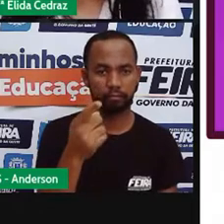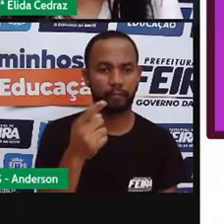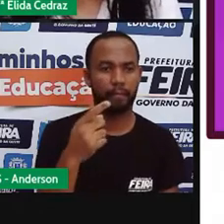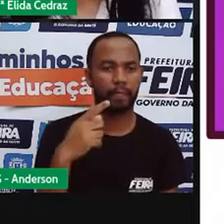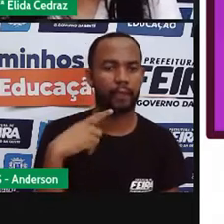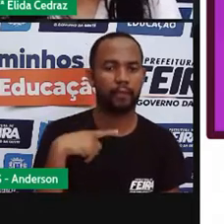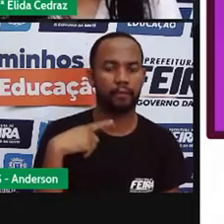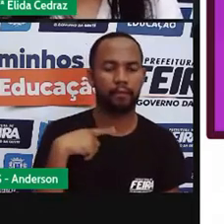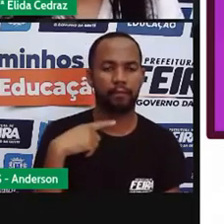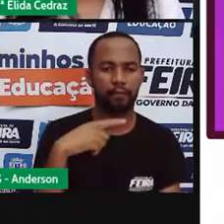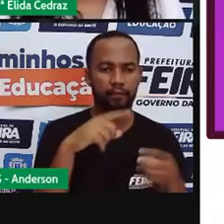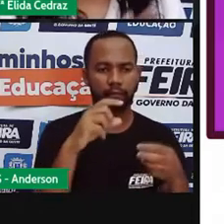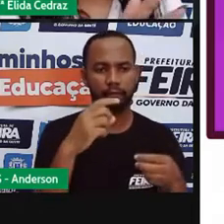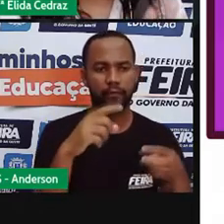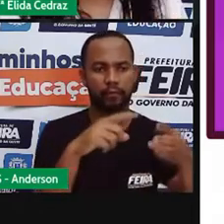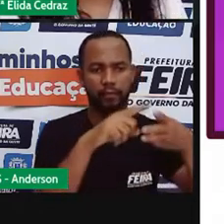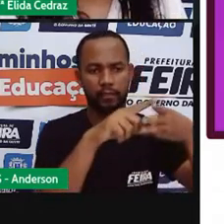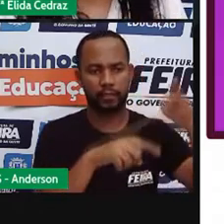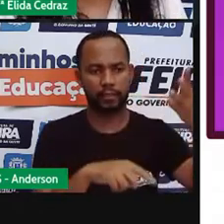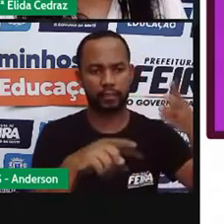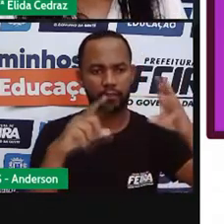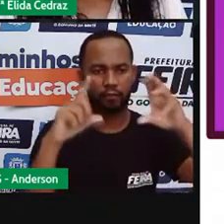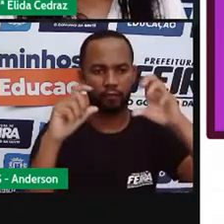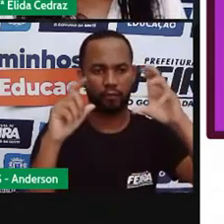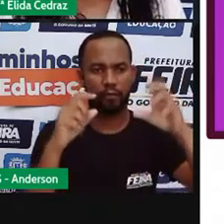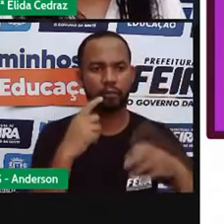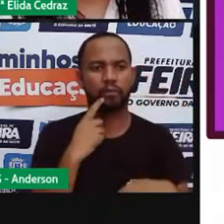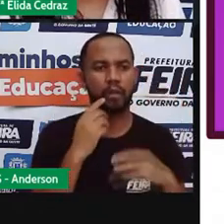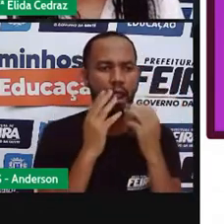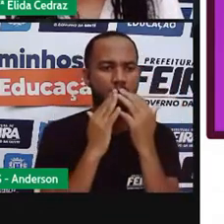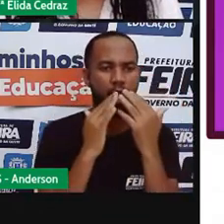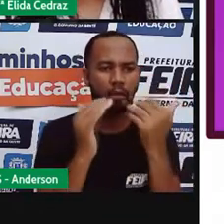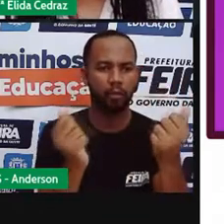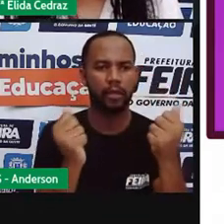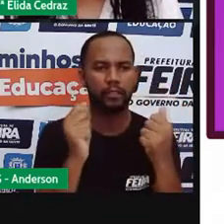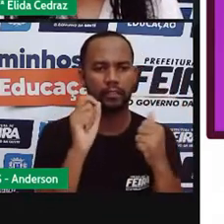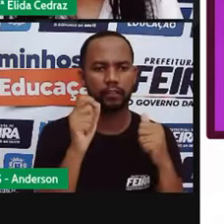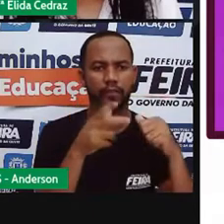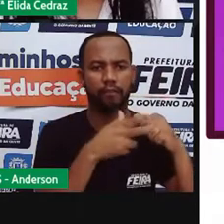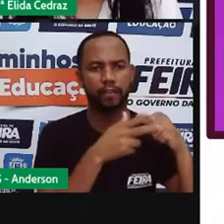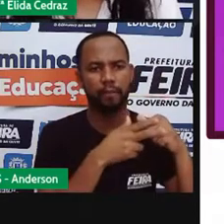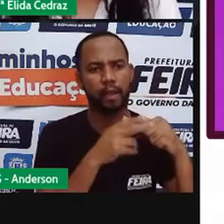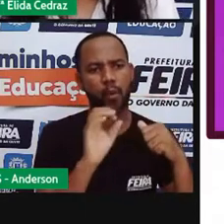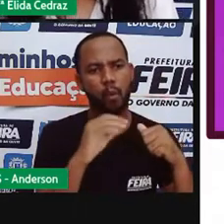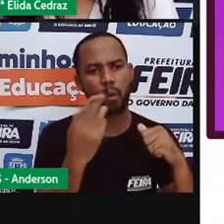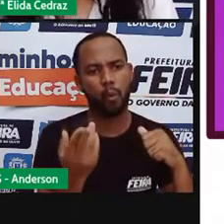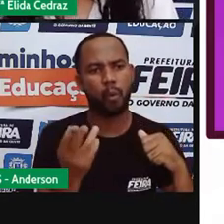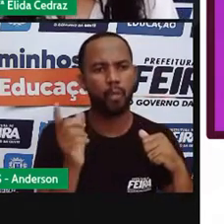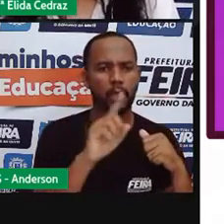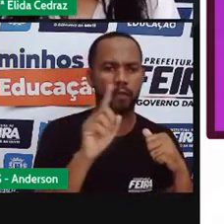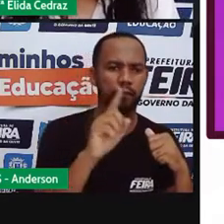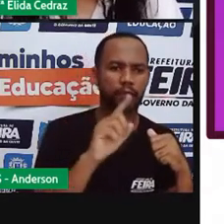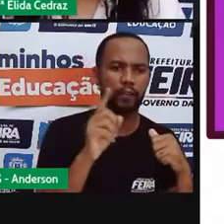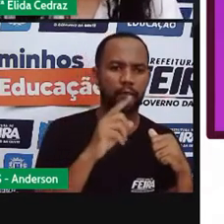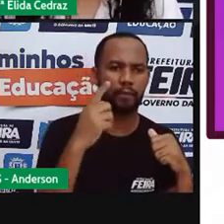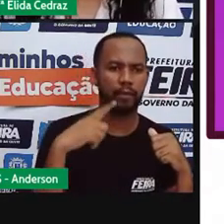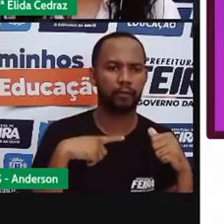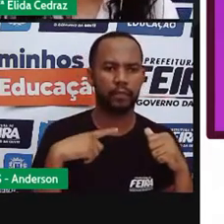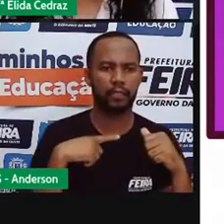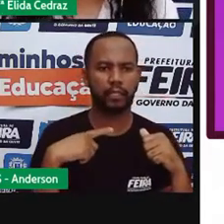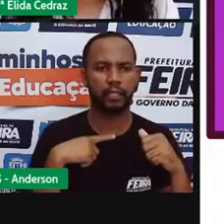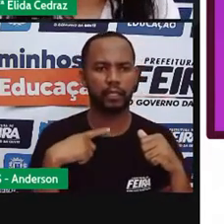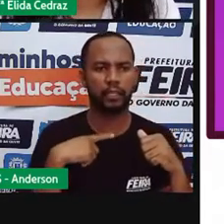As três imagens, tanto a linguagem verbal, na linguagem não verbal e na linguagem mista,